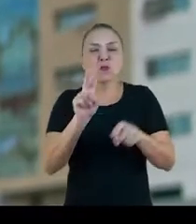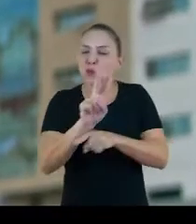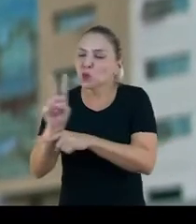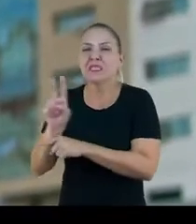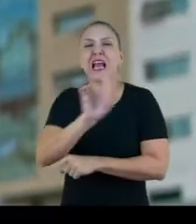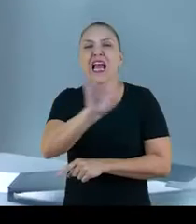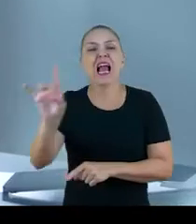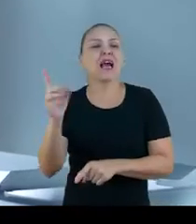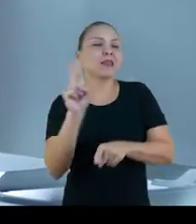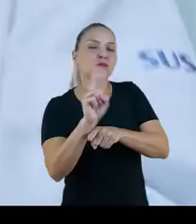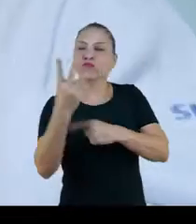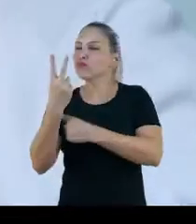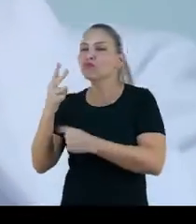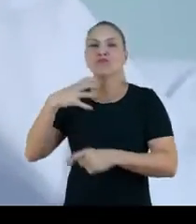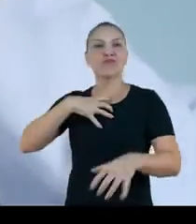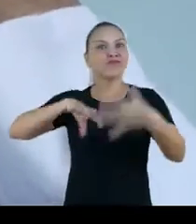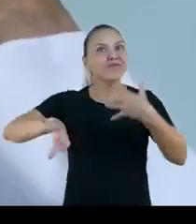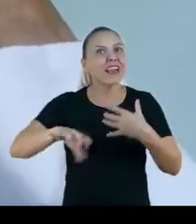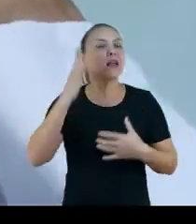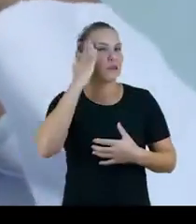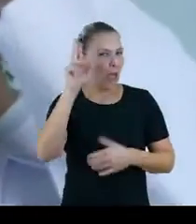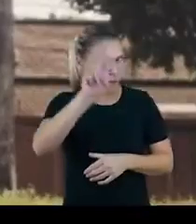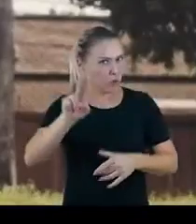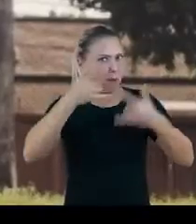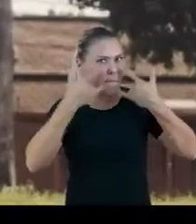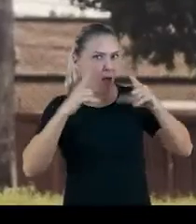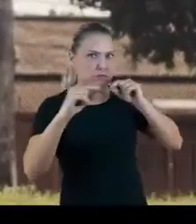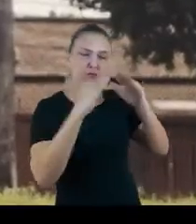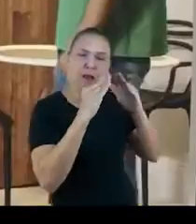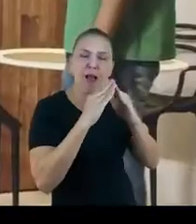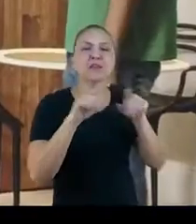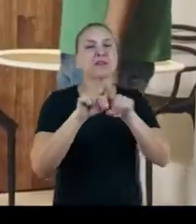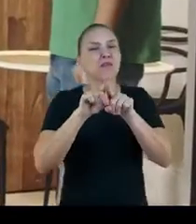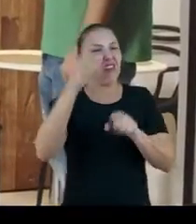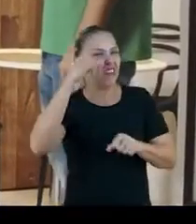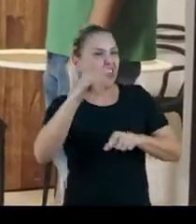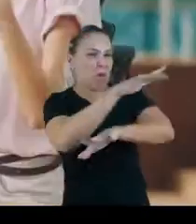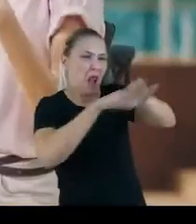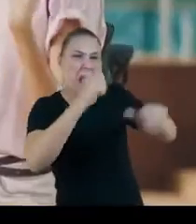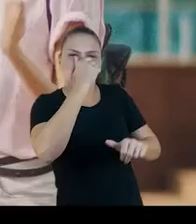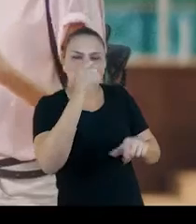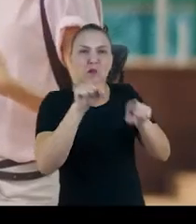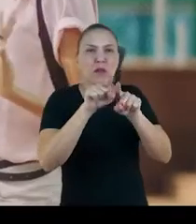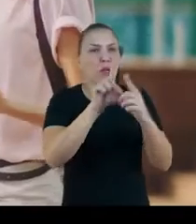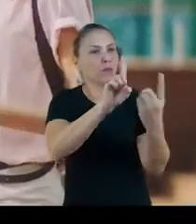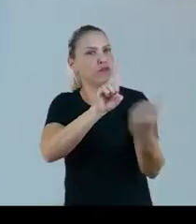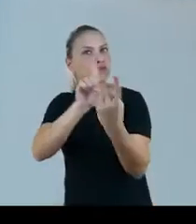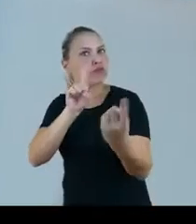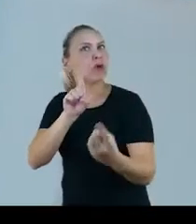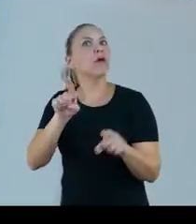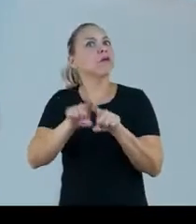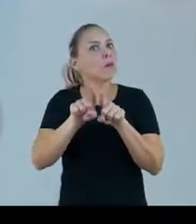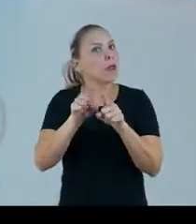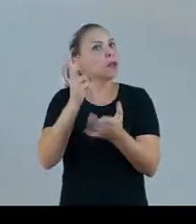do Rogério, que cuidam da Elaine, que sabe que usar máscara quando sair de casa, evitar aglomerações, manter o distanciamento e lavar